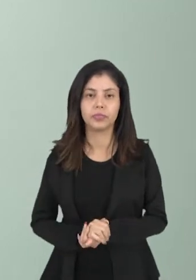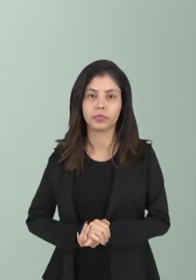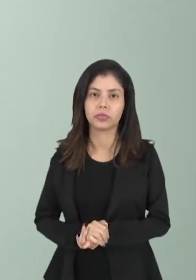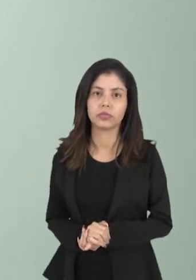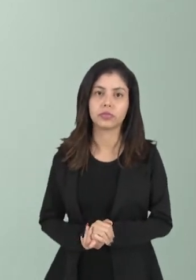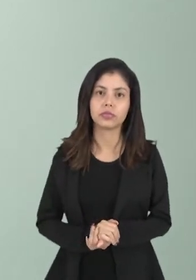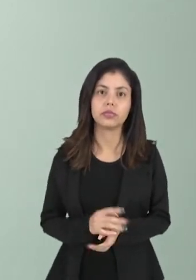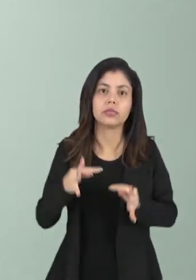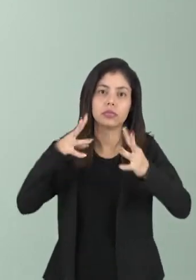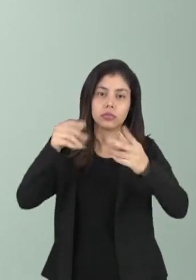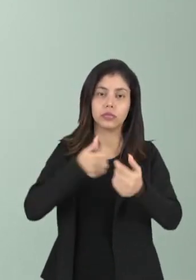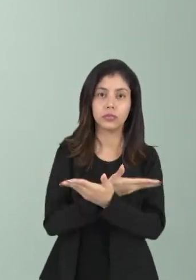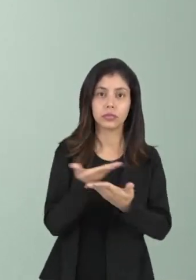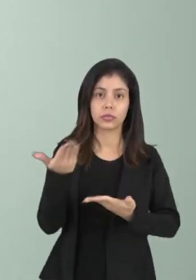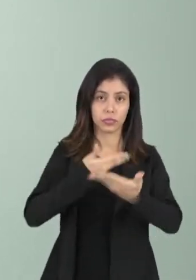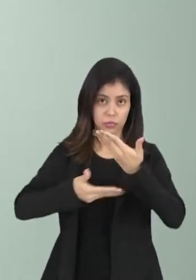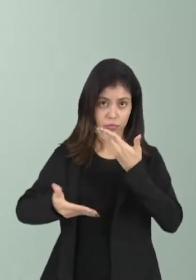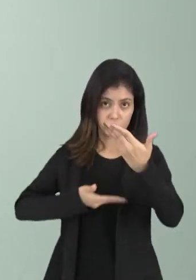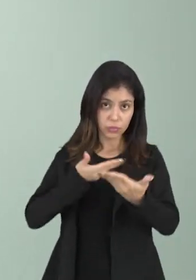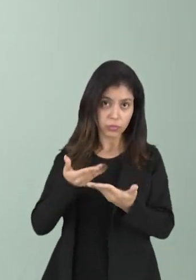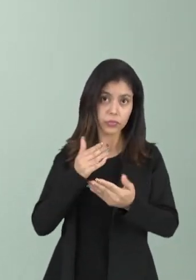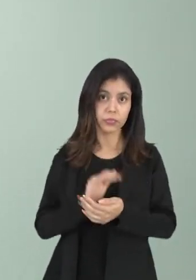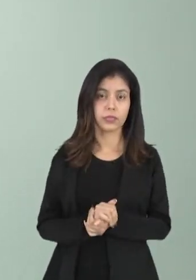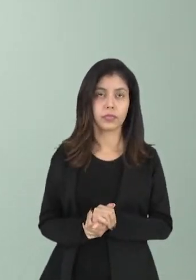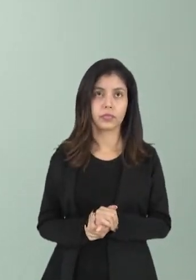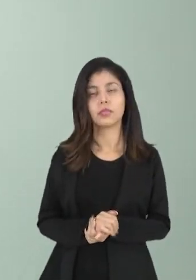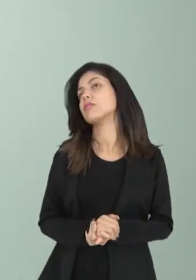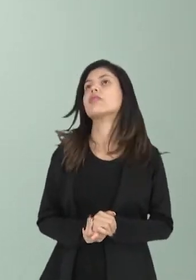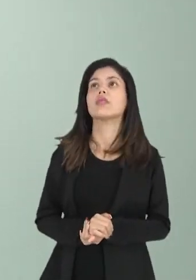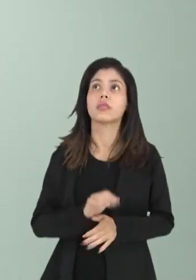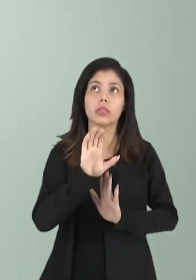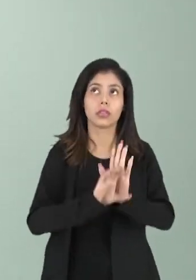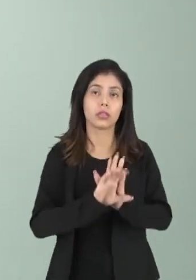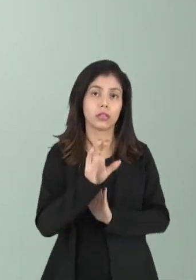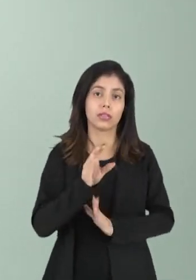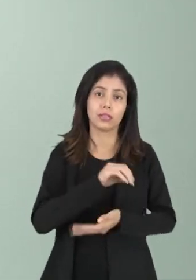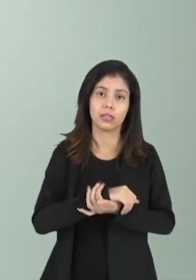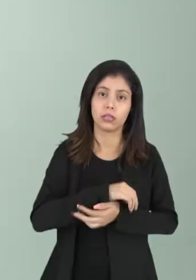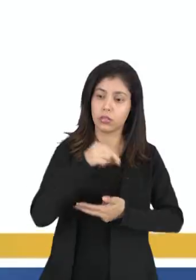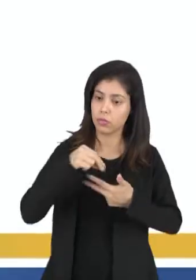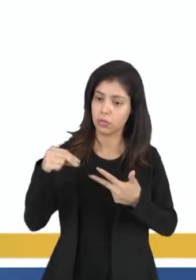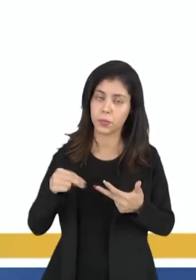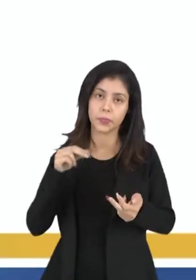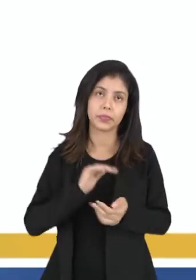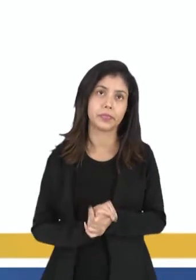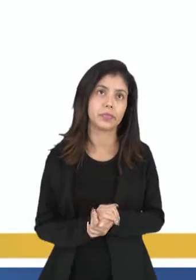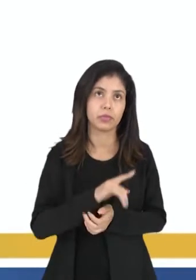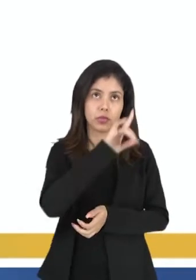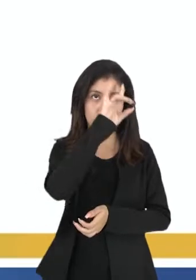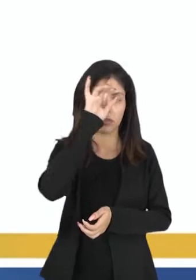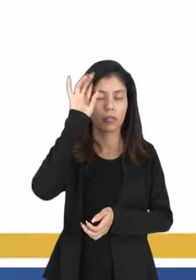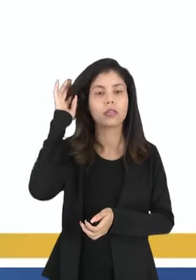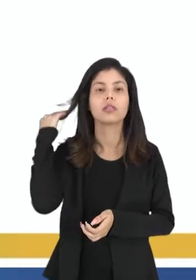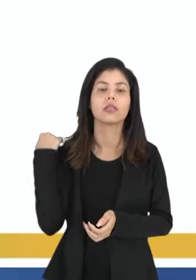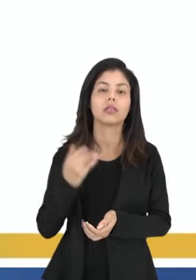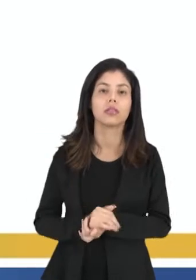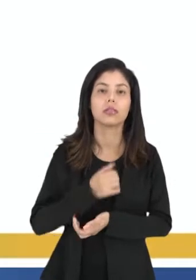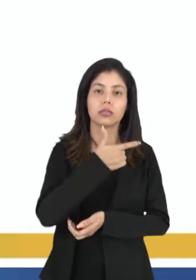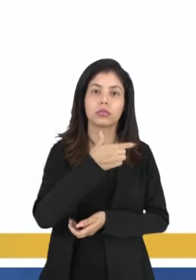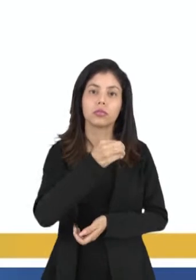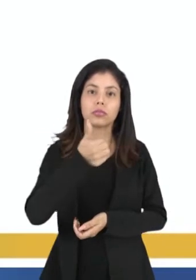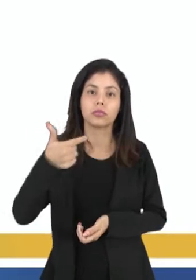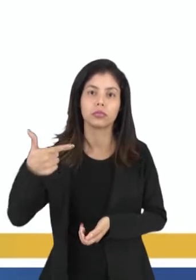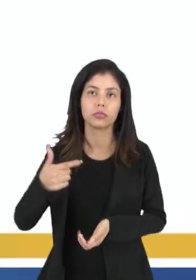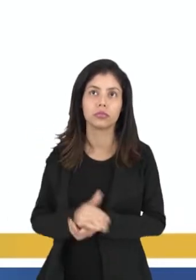Então, para tanta gente vai compartilhar com você aí o conteúdo do Enem, tá? Esse é um conteúdo de 2012,